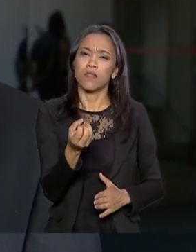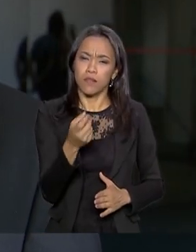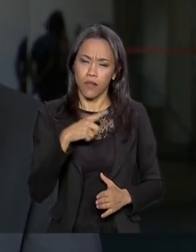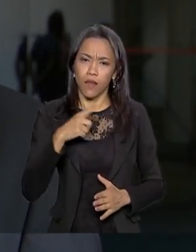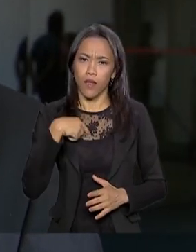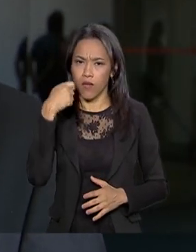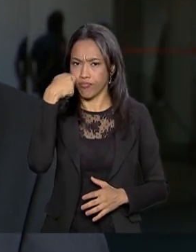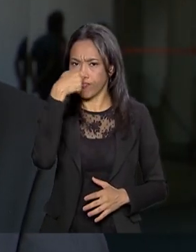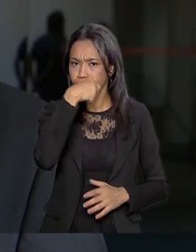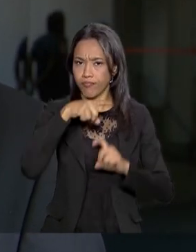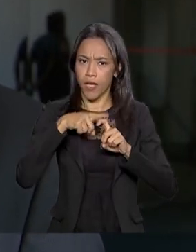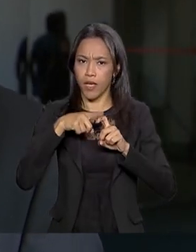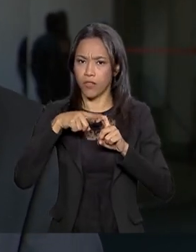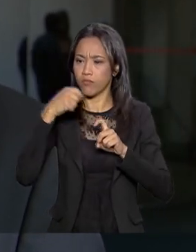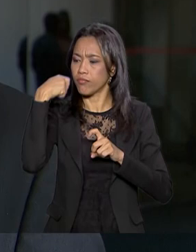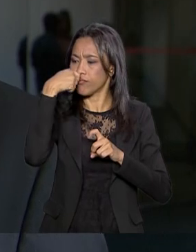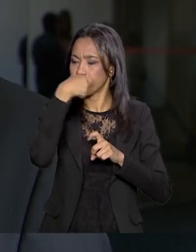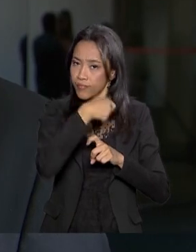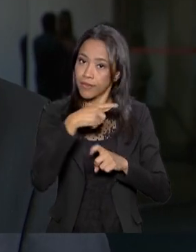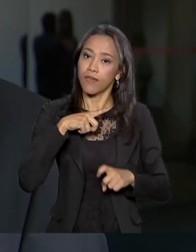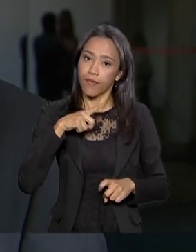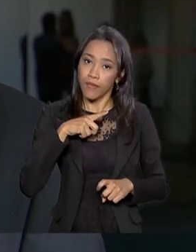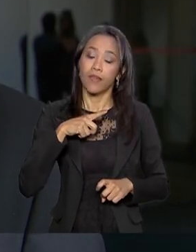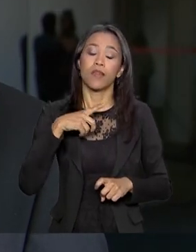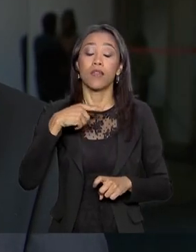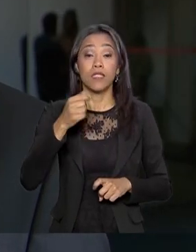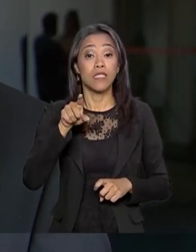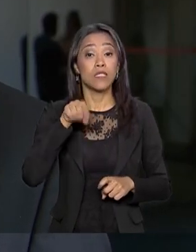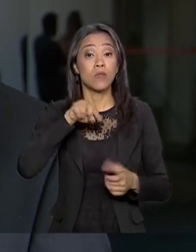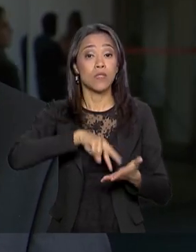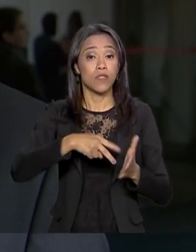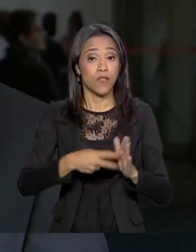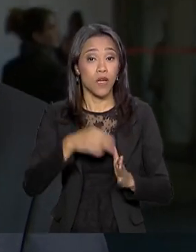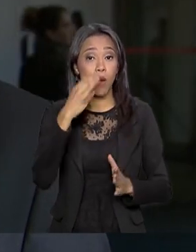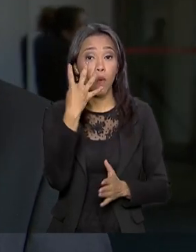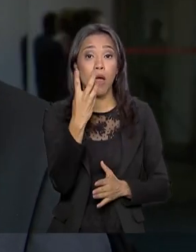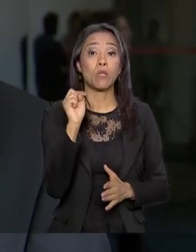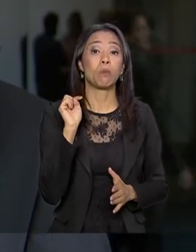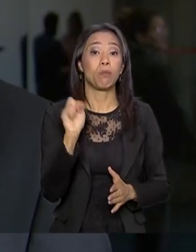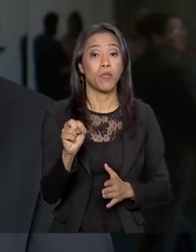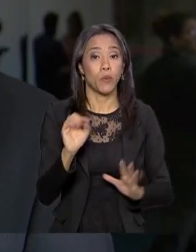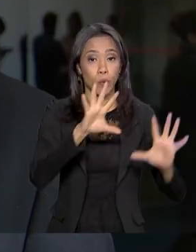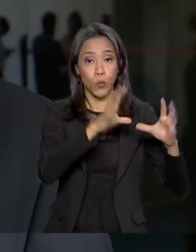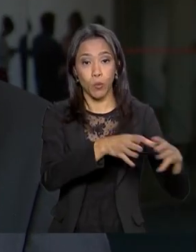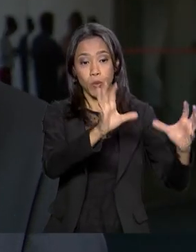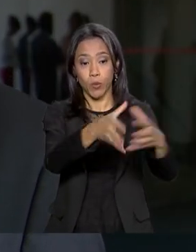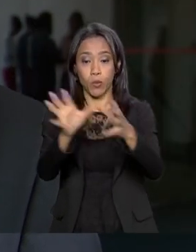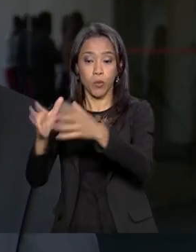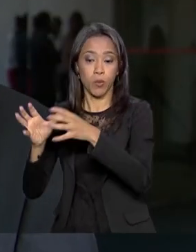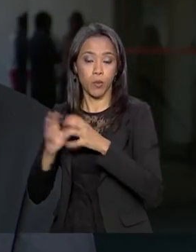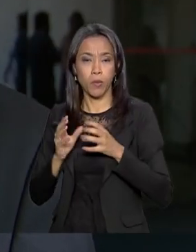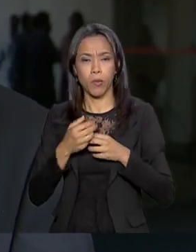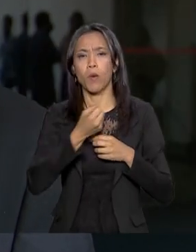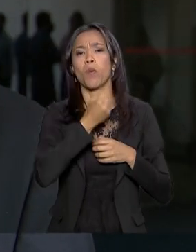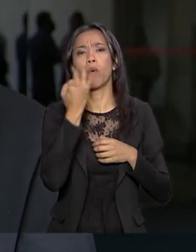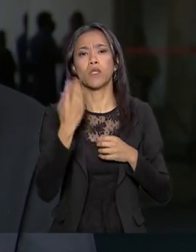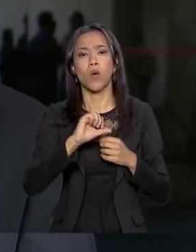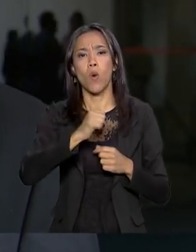odontológico. Isso representa quase 4 mil equipes de saúde da família, representa mais de 11 milhões de pessoas beneficiadas.